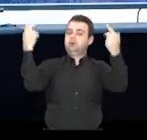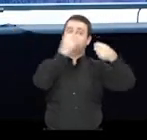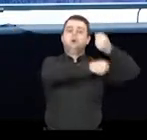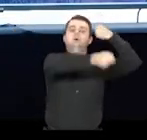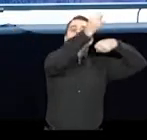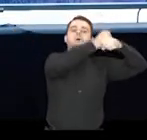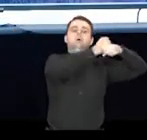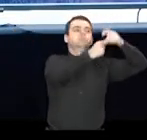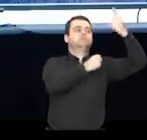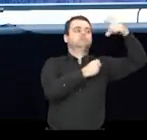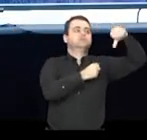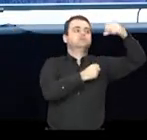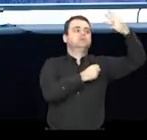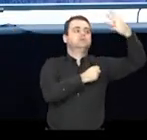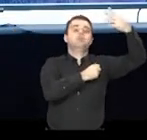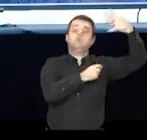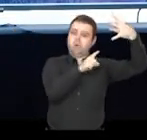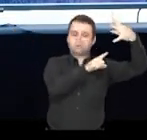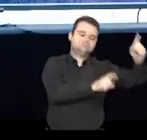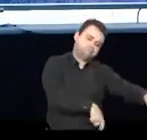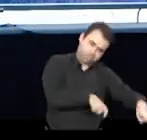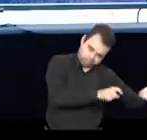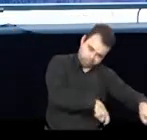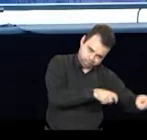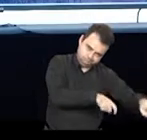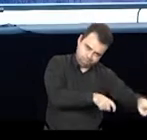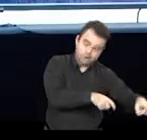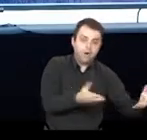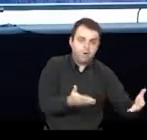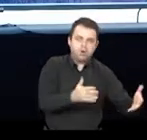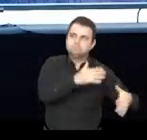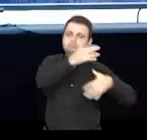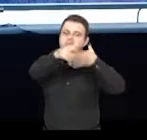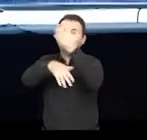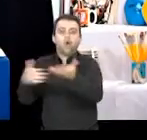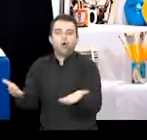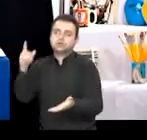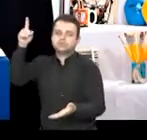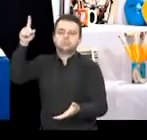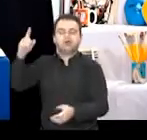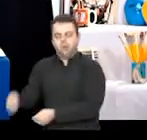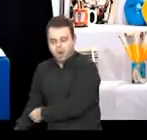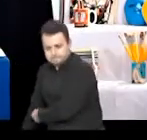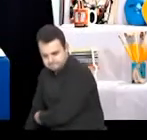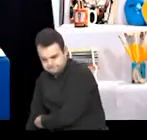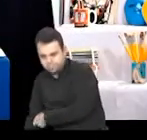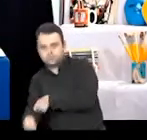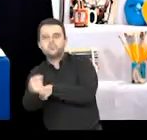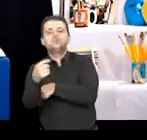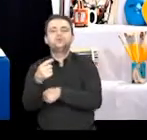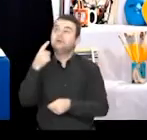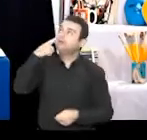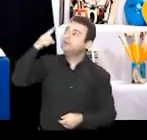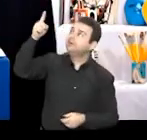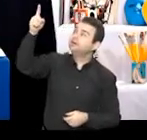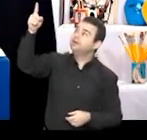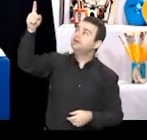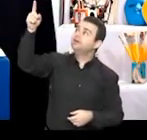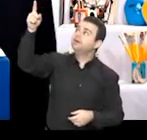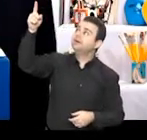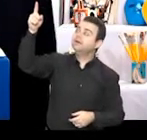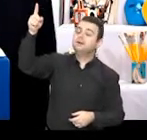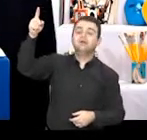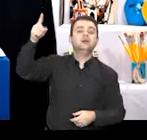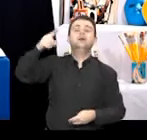1934, que segurava uma enxada, agora segura um taco de golfe. Quando o Bruno coloca o personagem num campo de